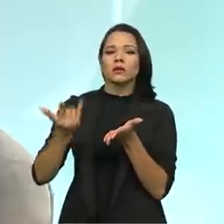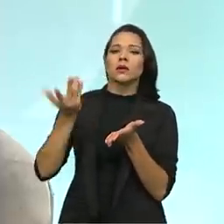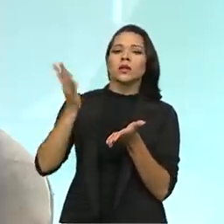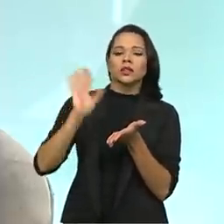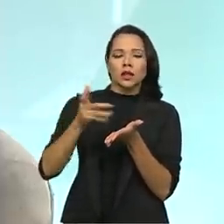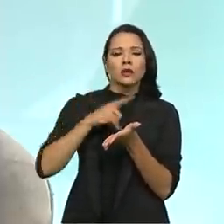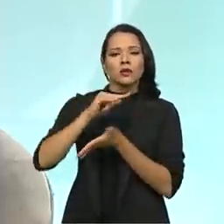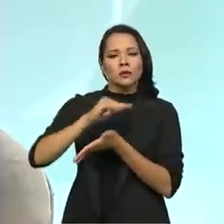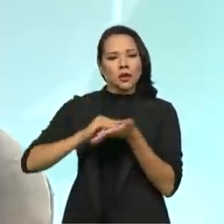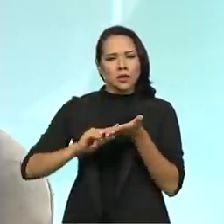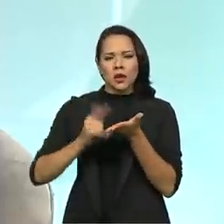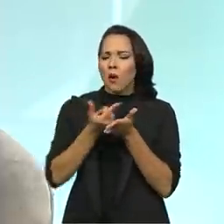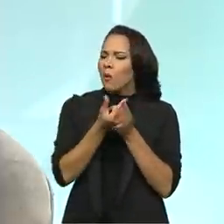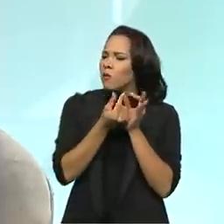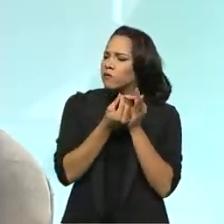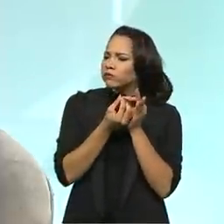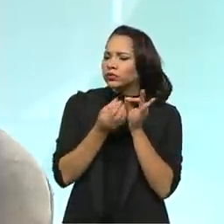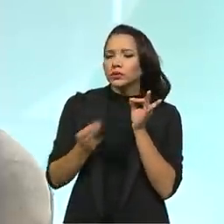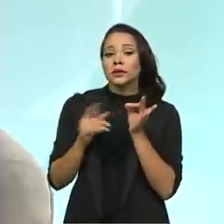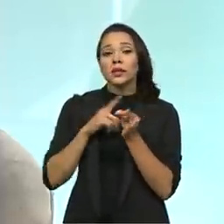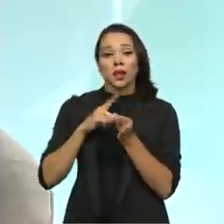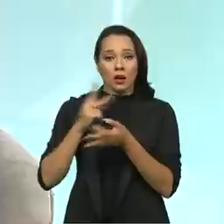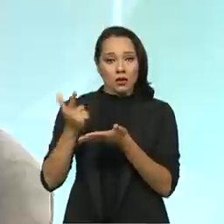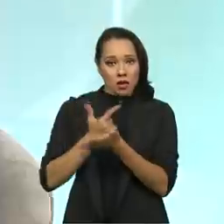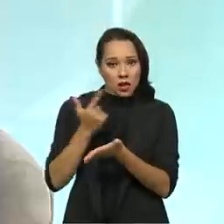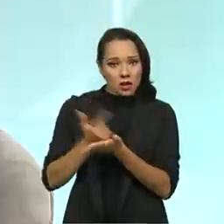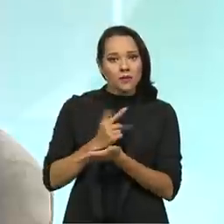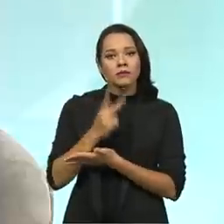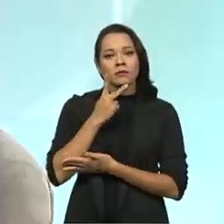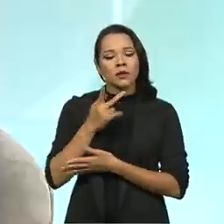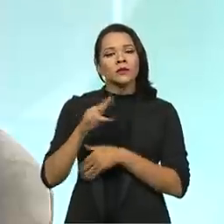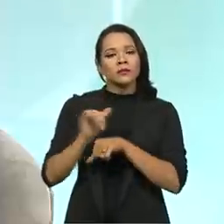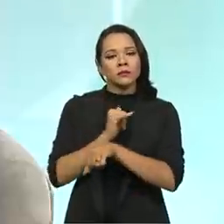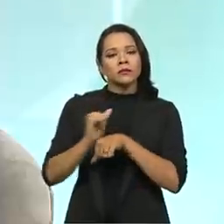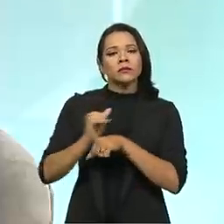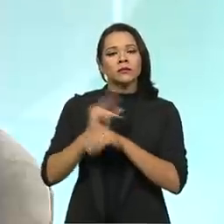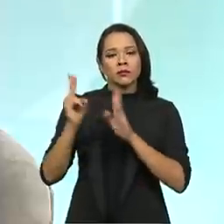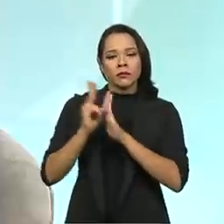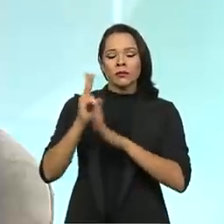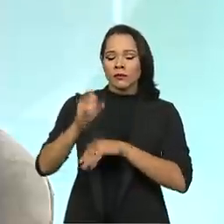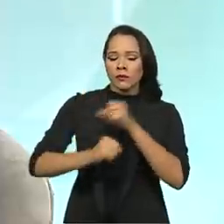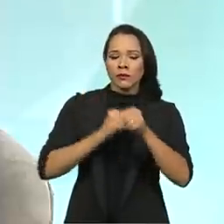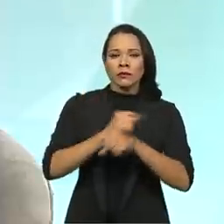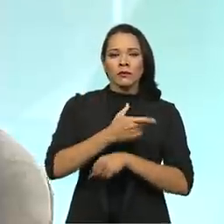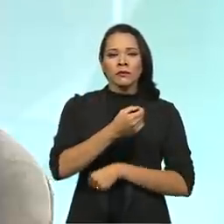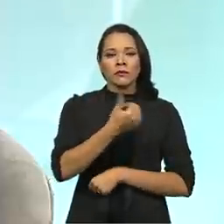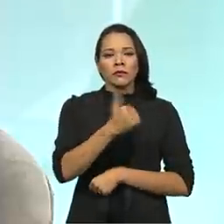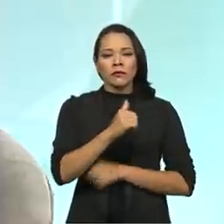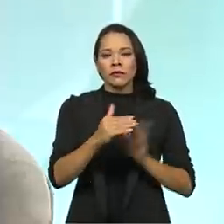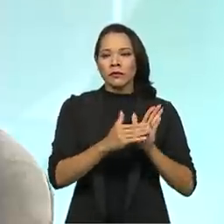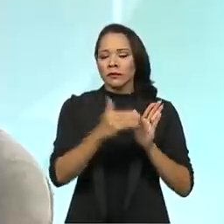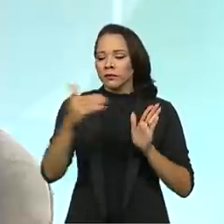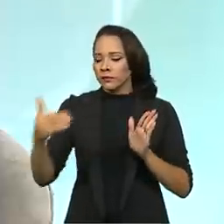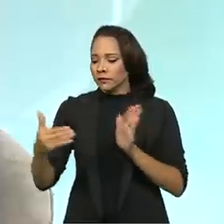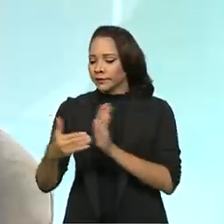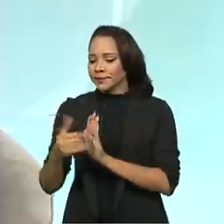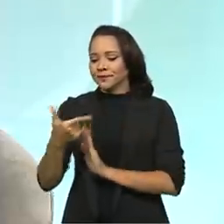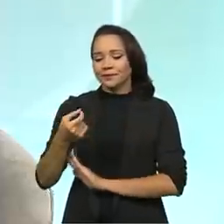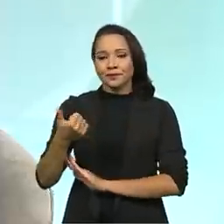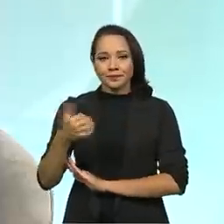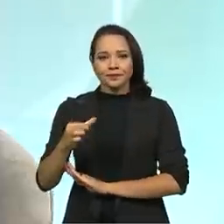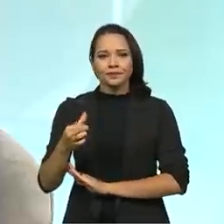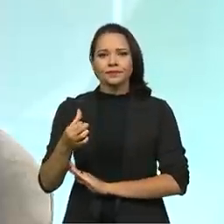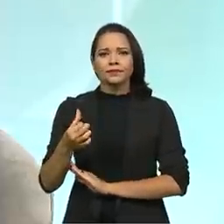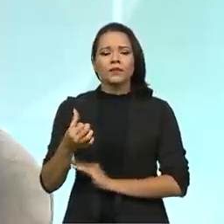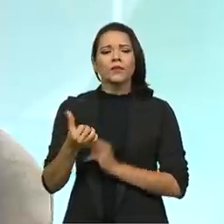documentação bastante farta, e tem um livro que aborda a saúde indígena de 2011 a 2016. Na verdade, ela aborda toda a causa